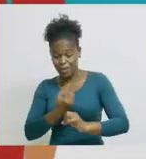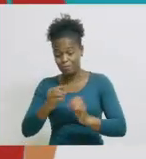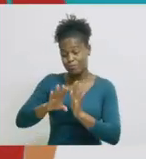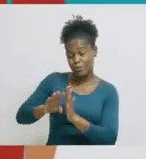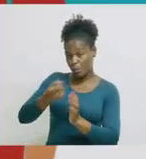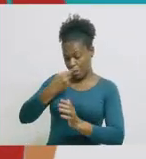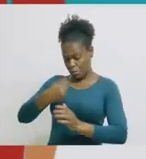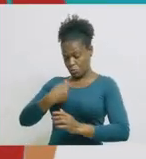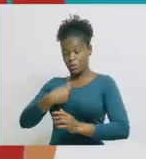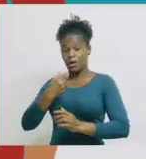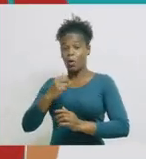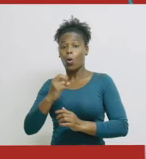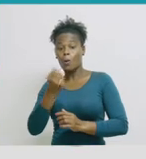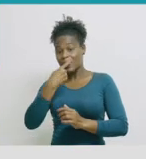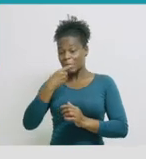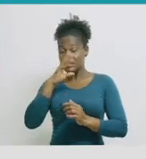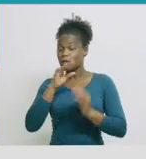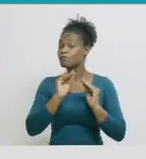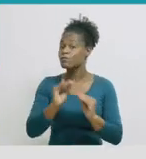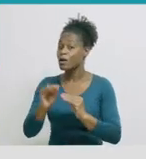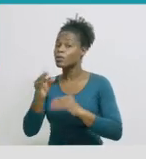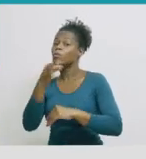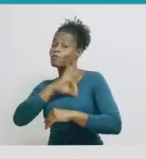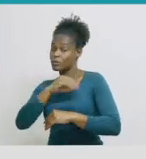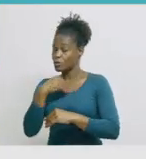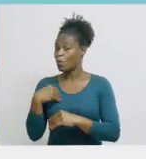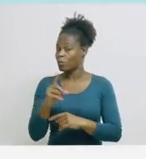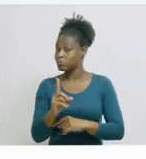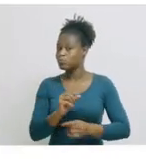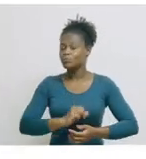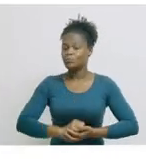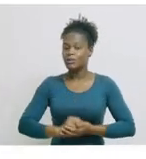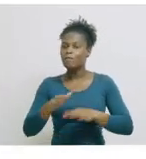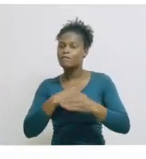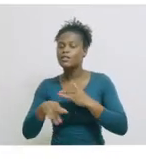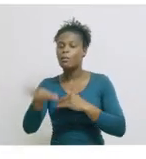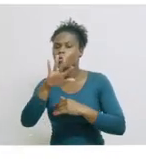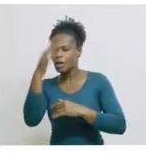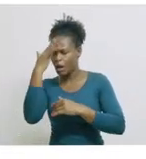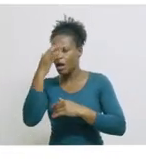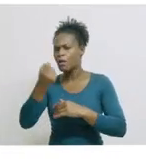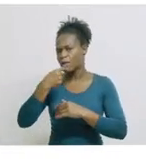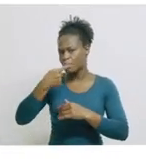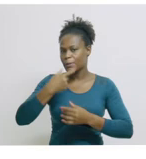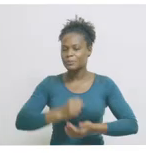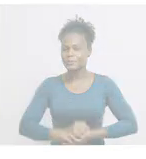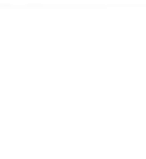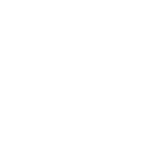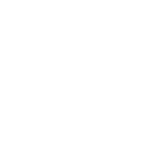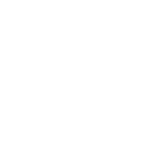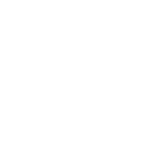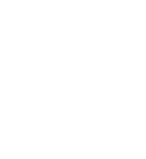evitar automedicação ou tomar medicamentos sem a orientação de um profissional de saúde. Façamos uso racional dos medicamentos.